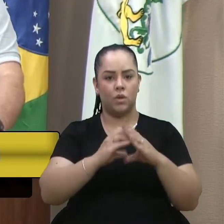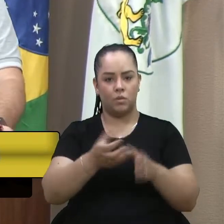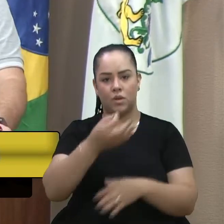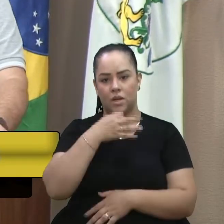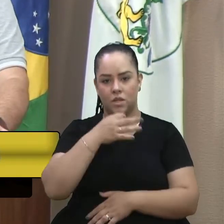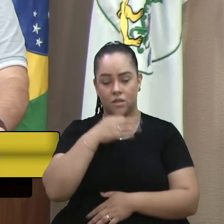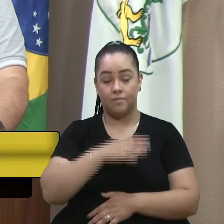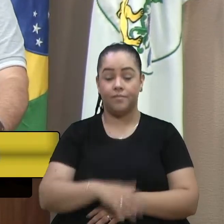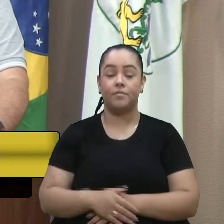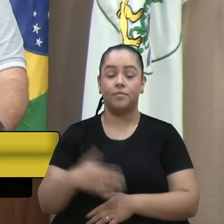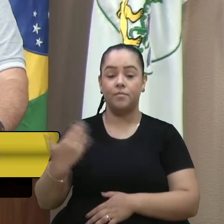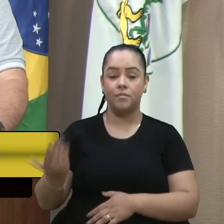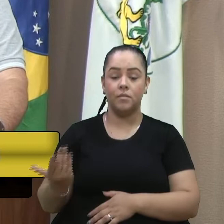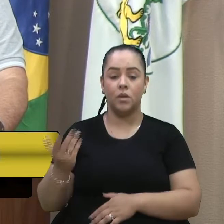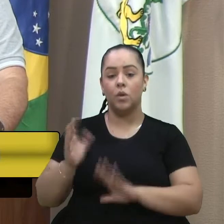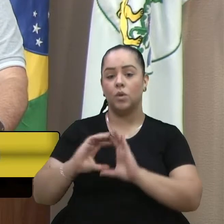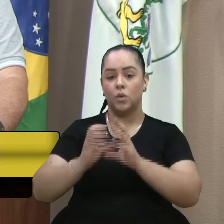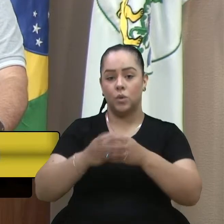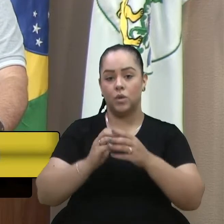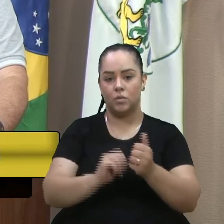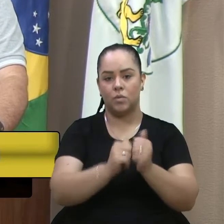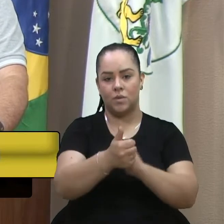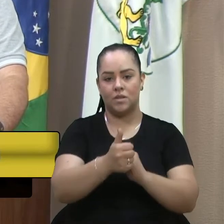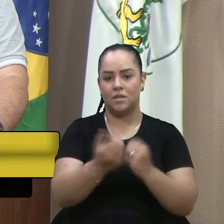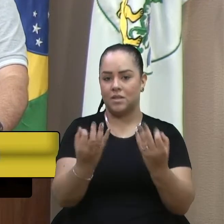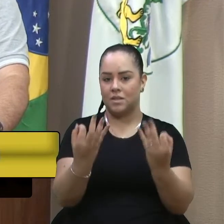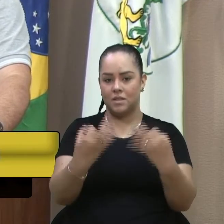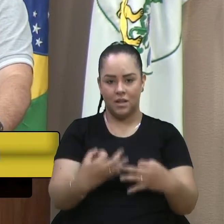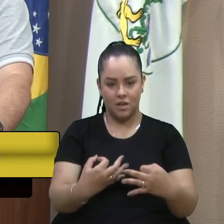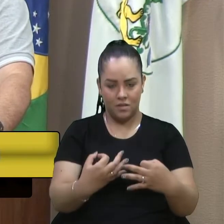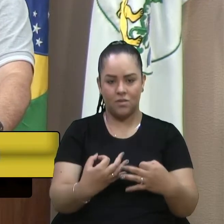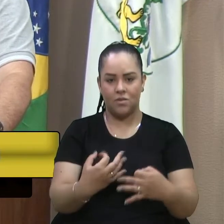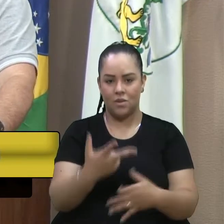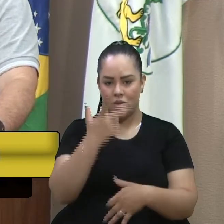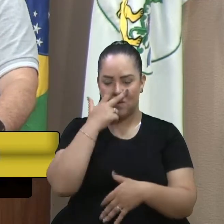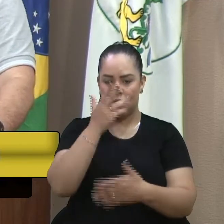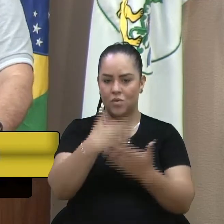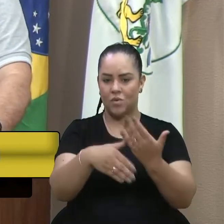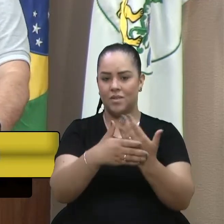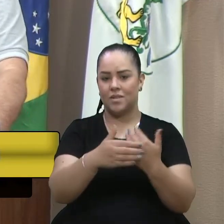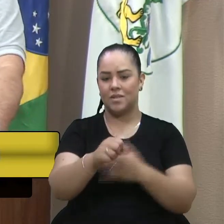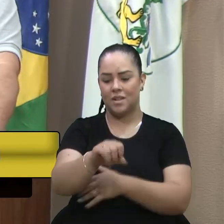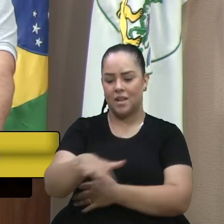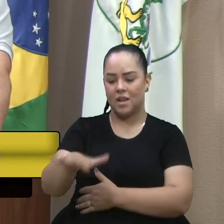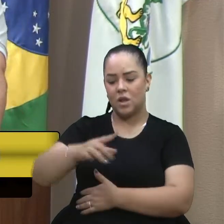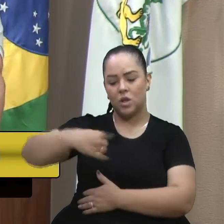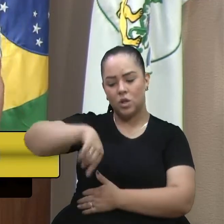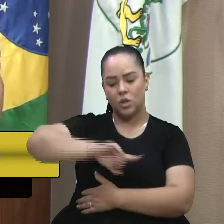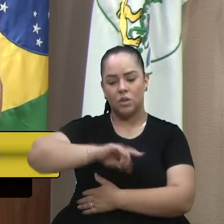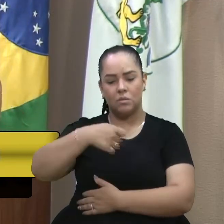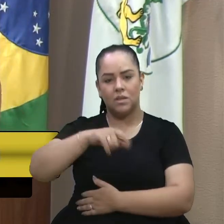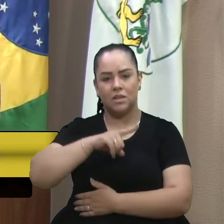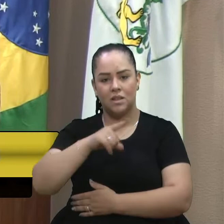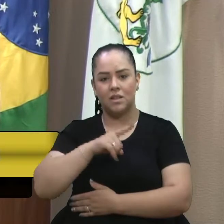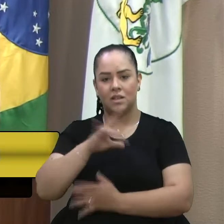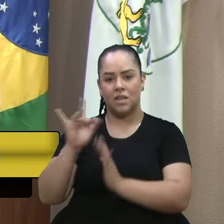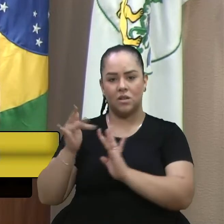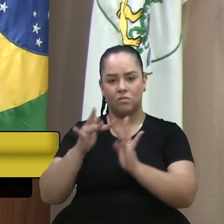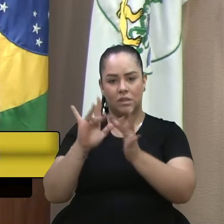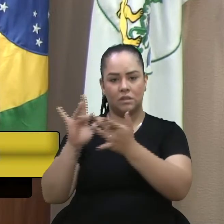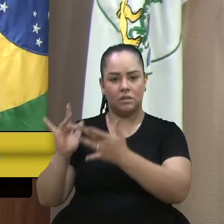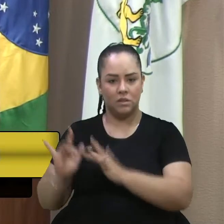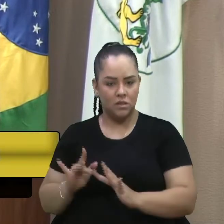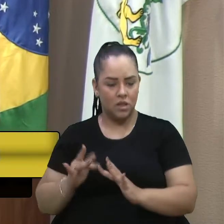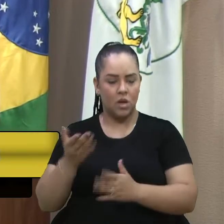com relação ao turismo esportivo para fechar eu tenho certeza que assim como todas as áreas do turismo nós precisamos de engajamento comunitário nós temos que